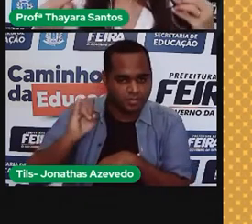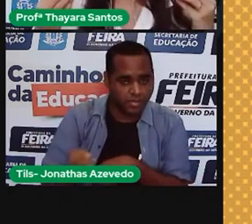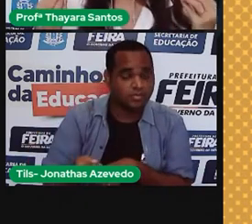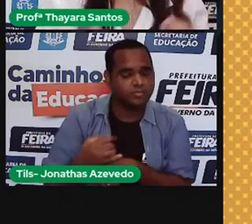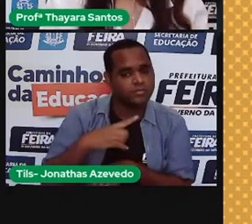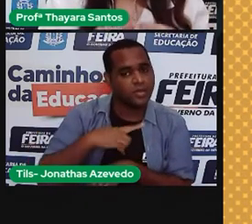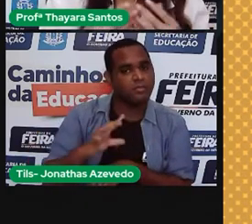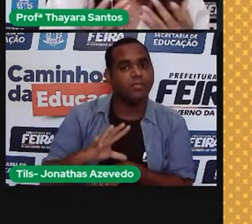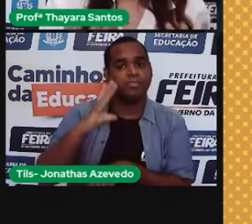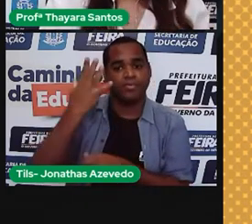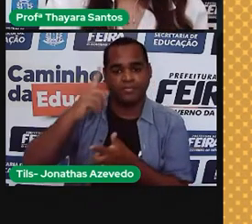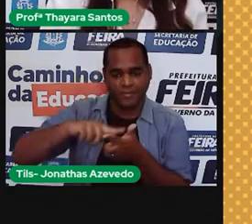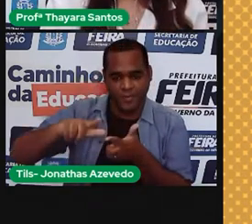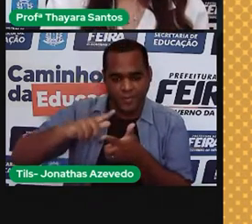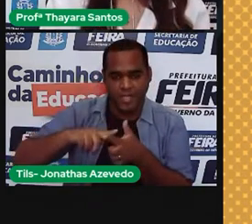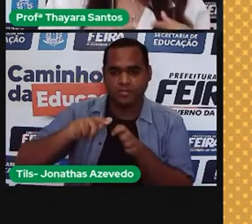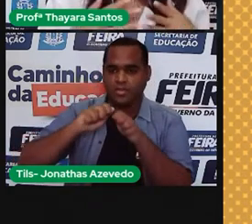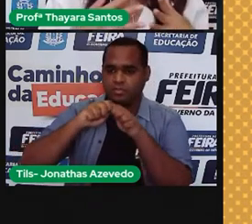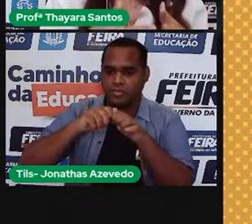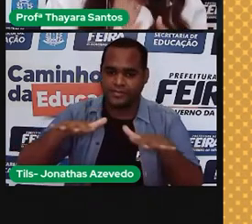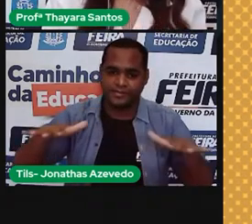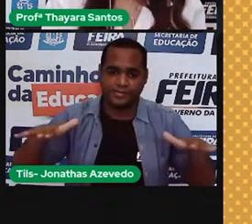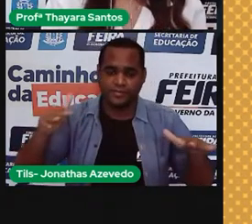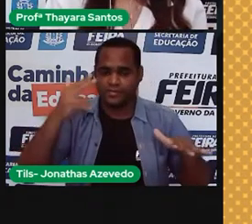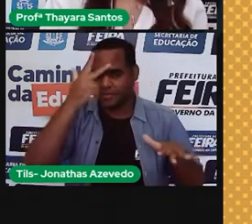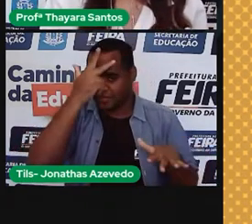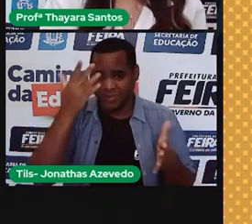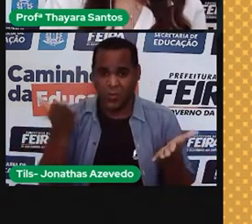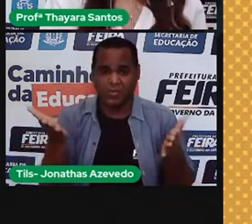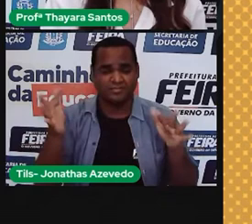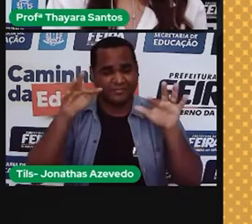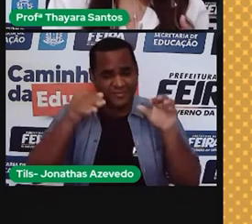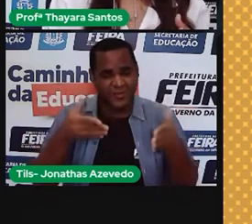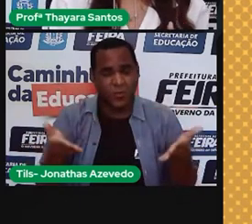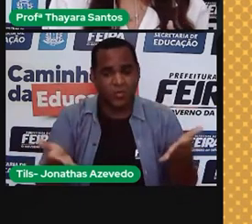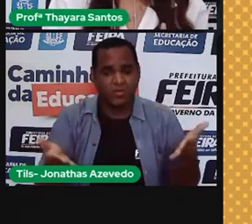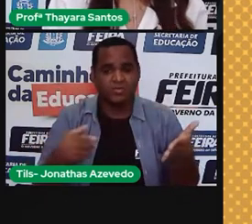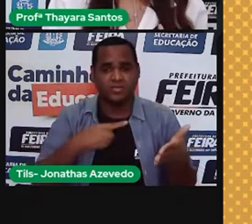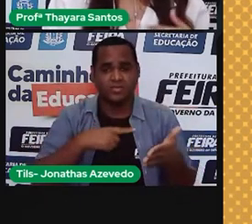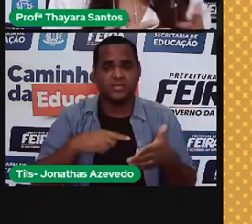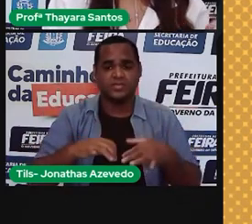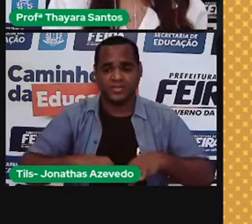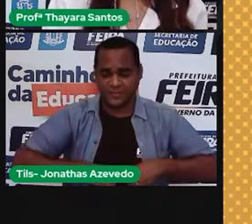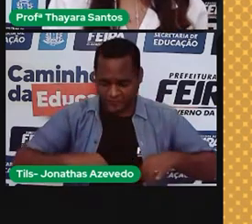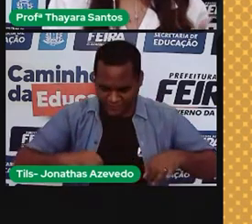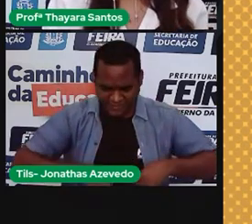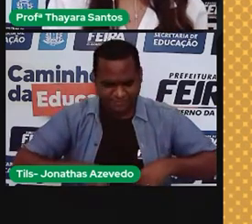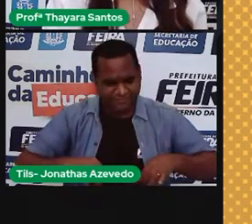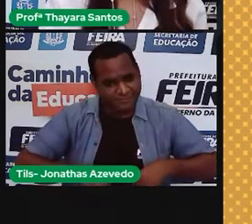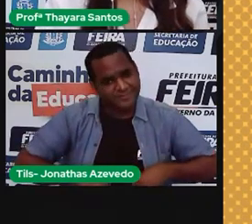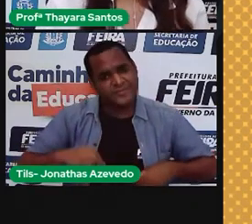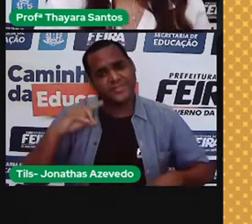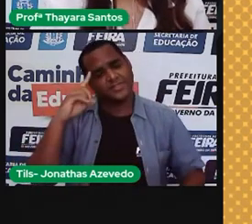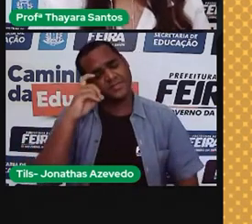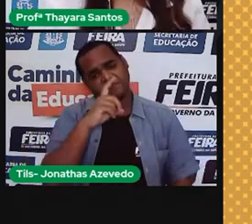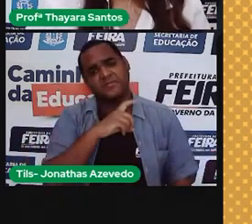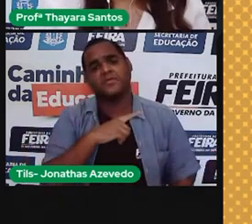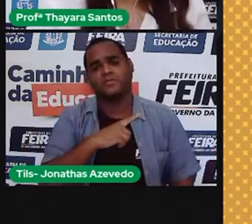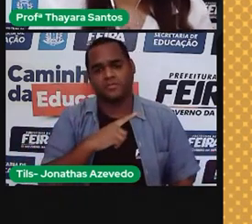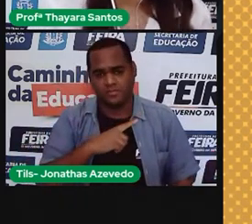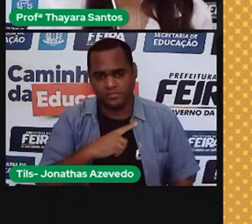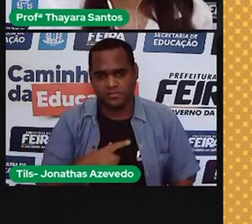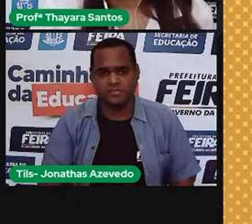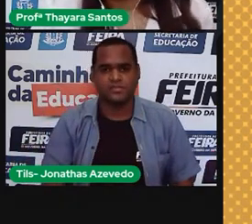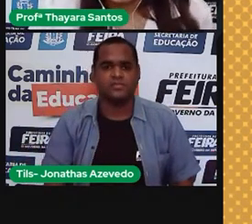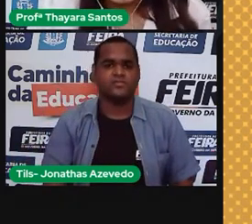que geraram vários problemas. E tem muita gente que sofre com os efeitos colaterais dessa